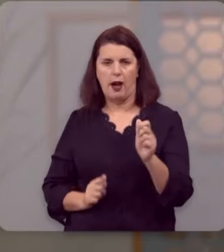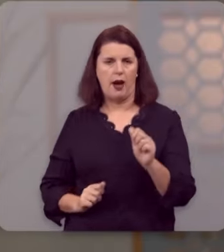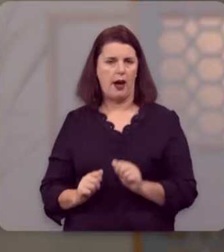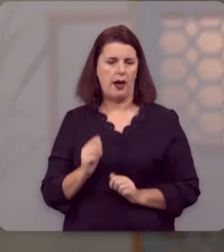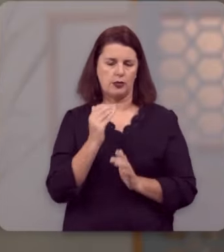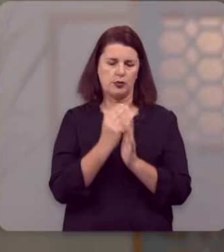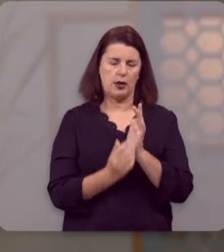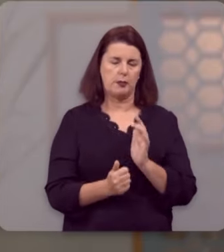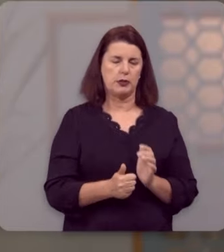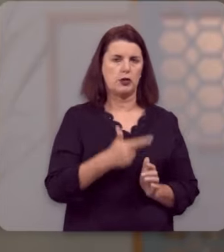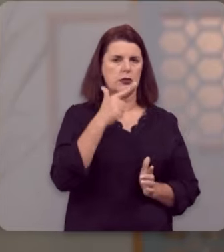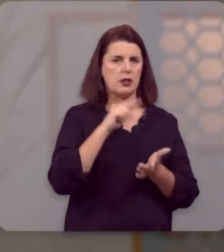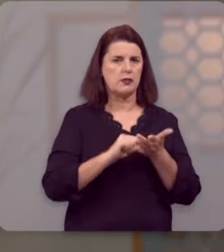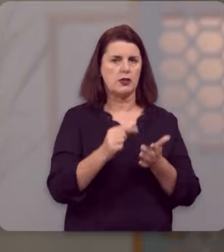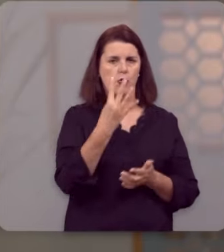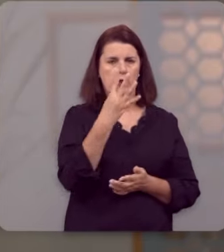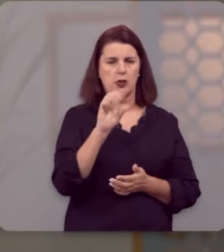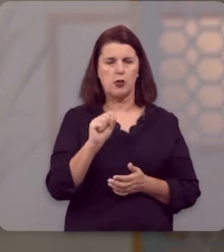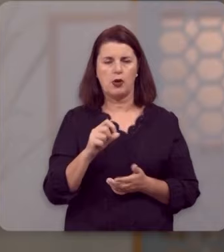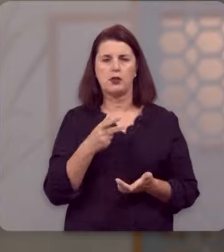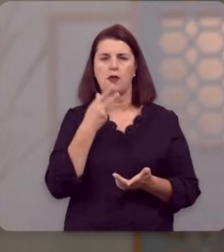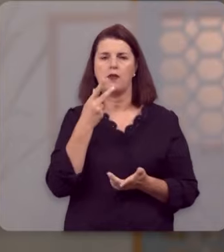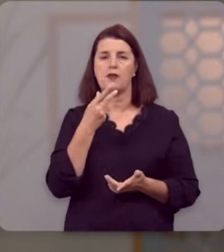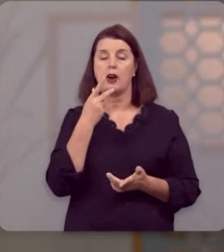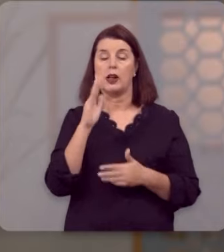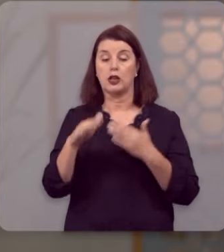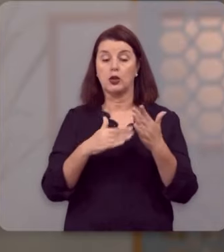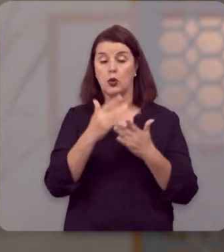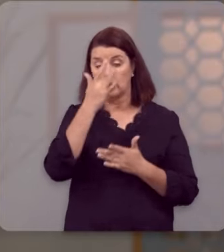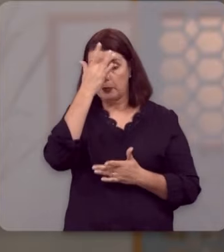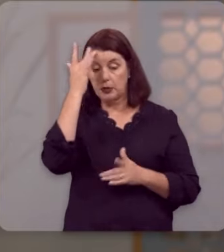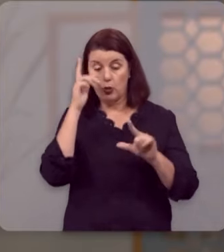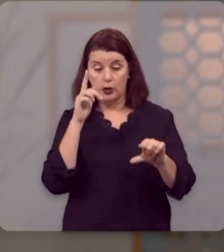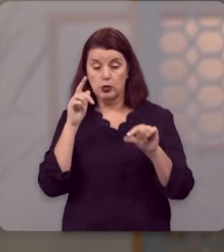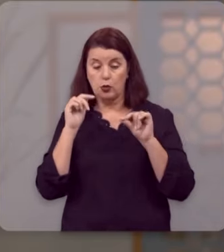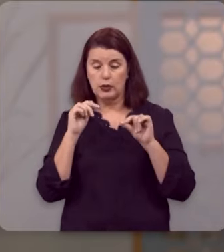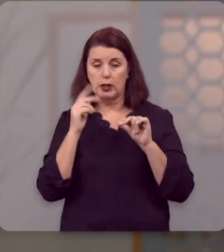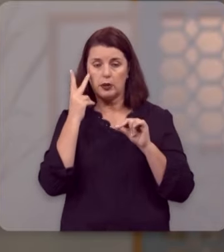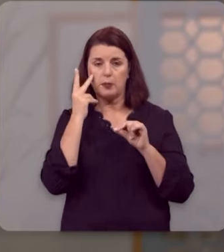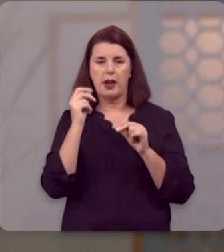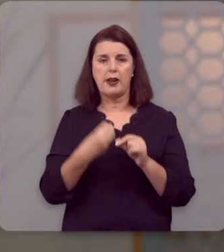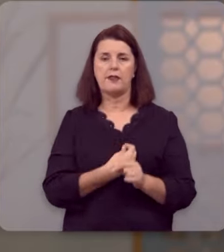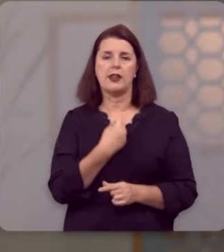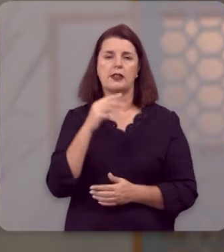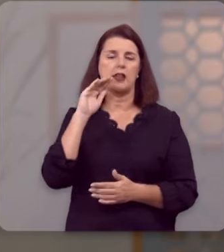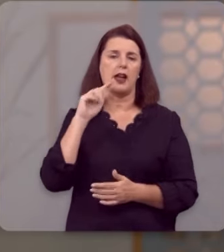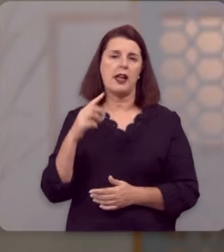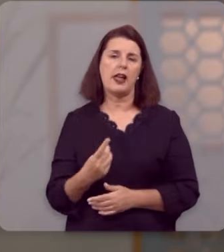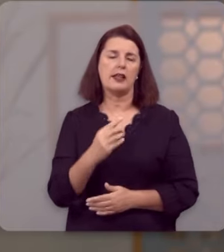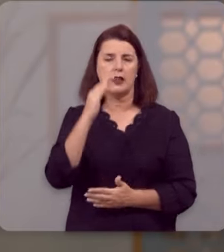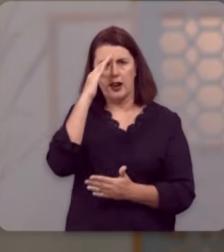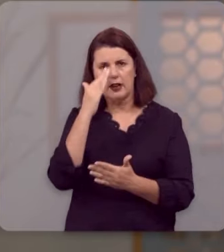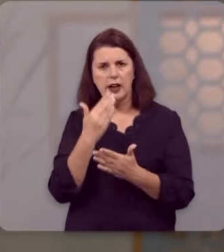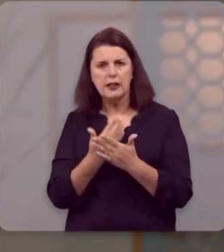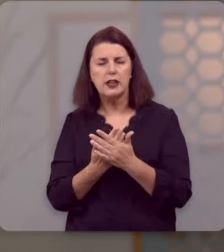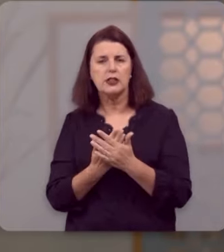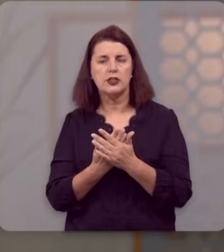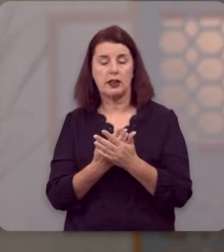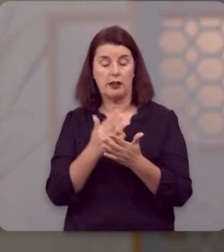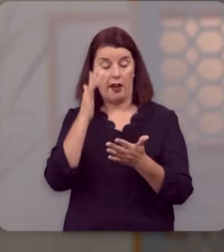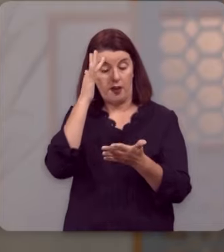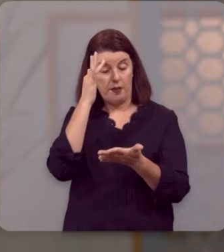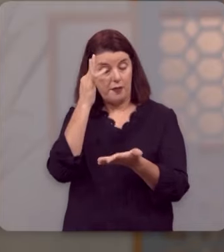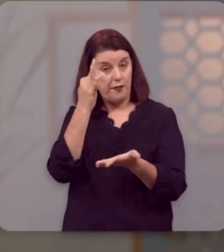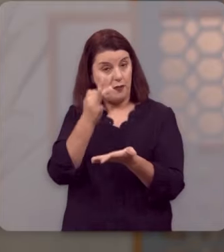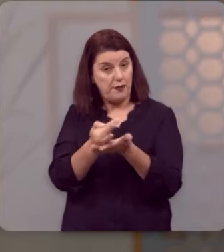diz que todos quantos foram destinados para a vida eterna, creram. De tal maneira que a fé